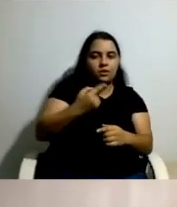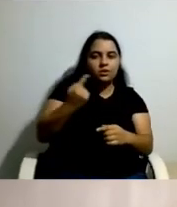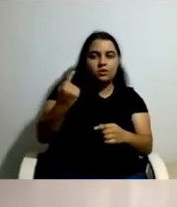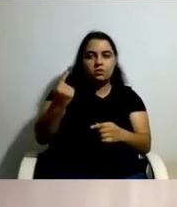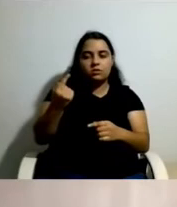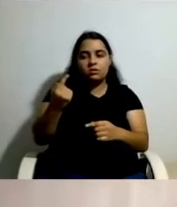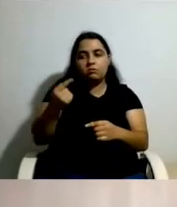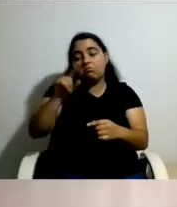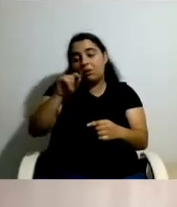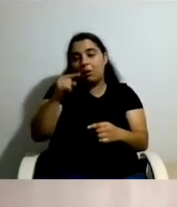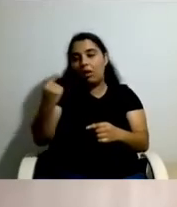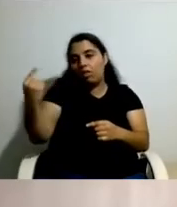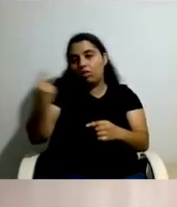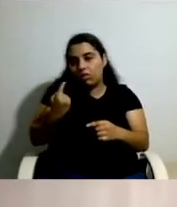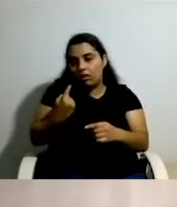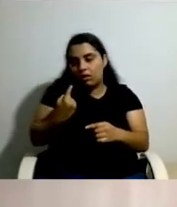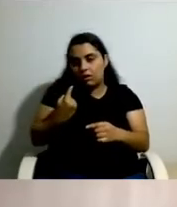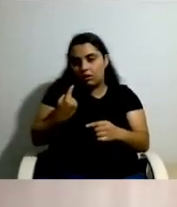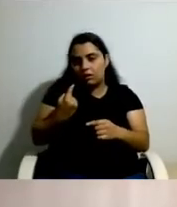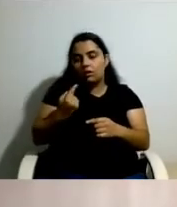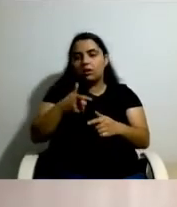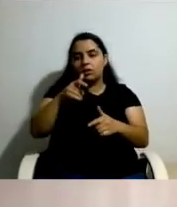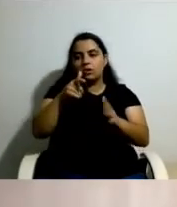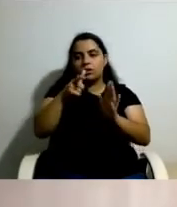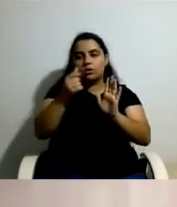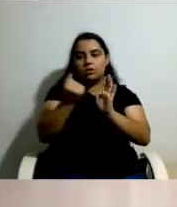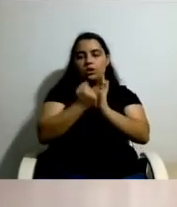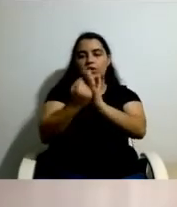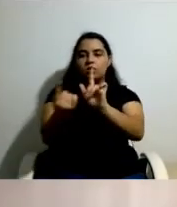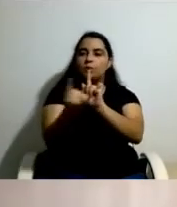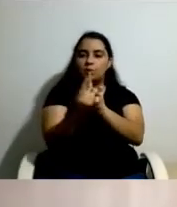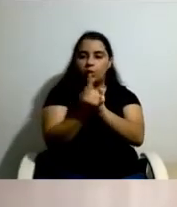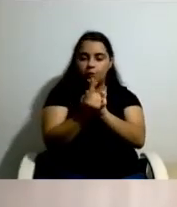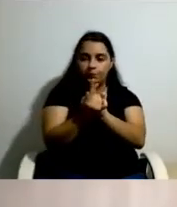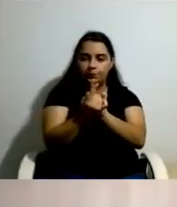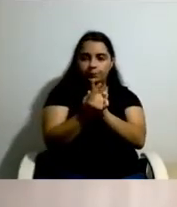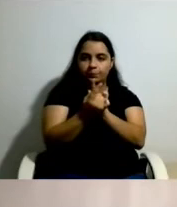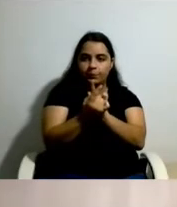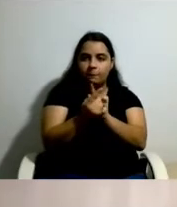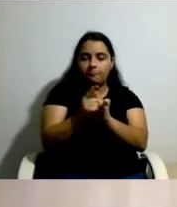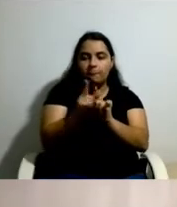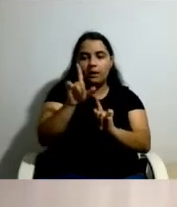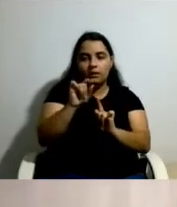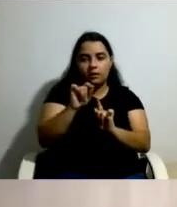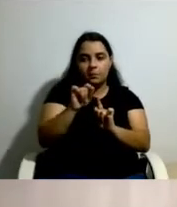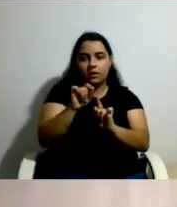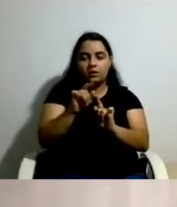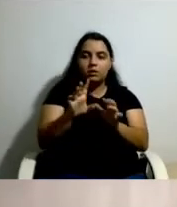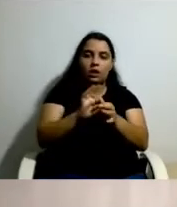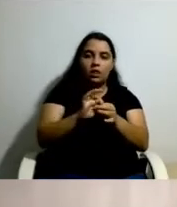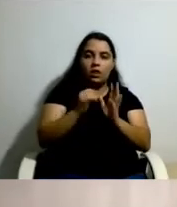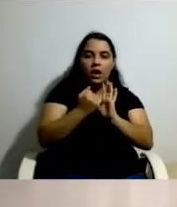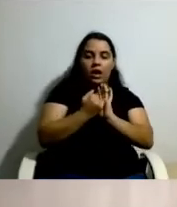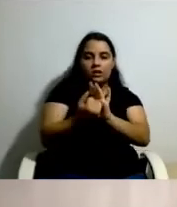das associações pessoais e subvertendo também aquilo que é a assistência pessoal e